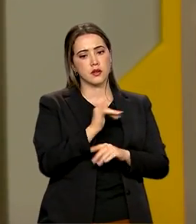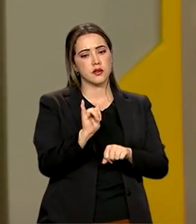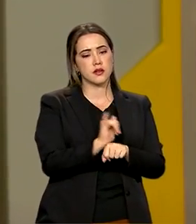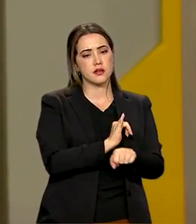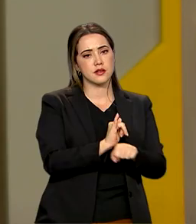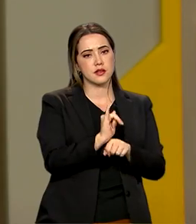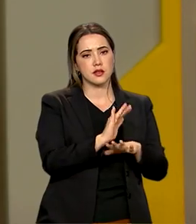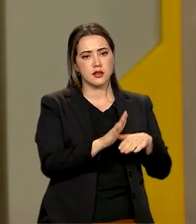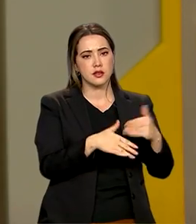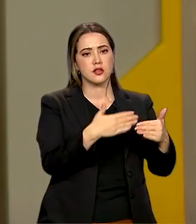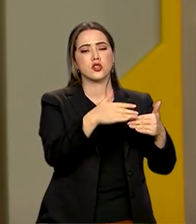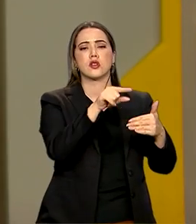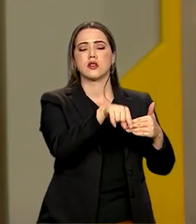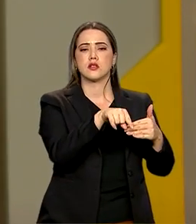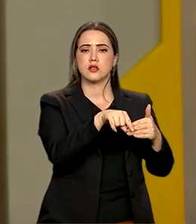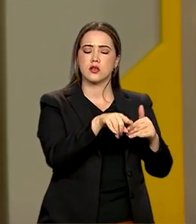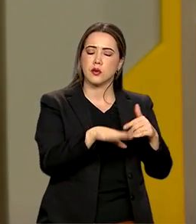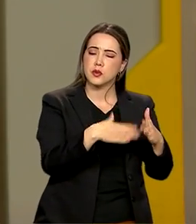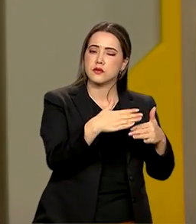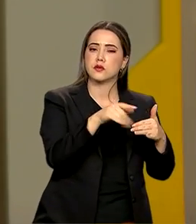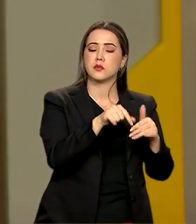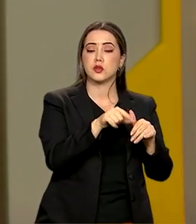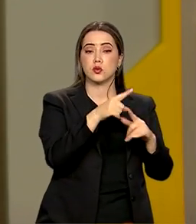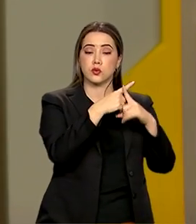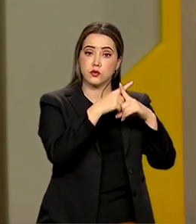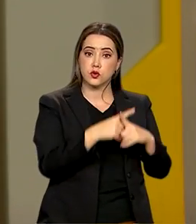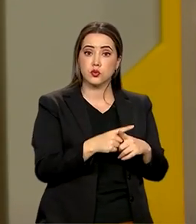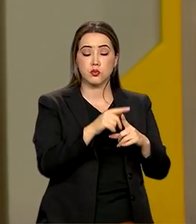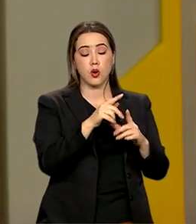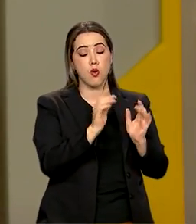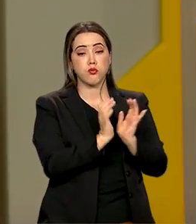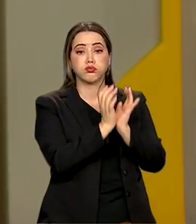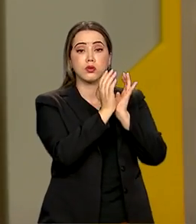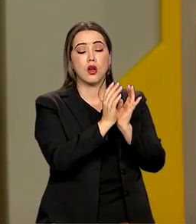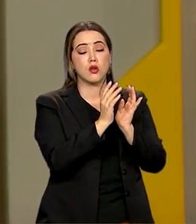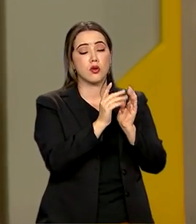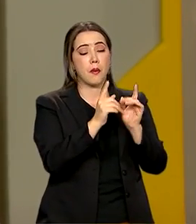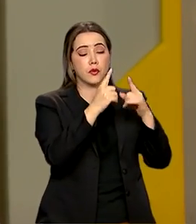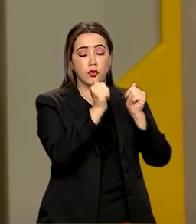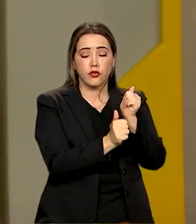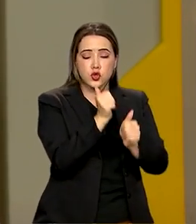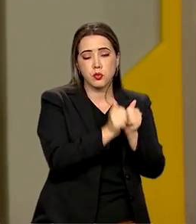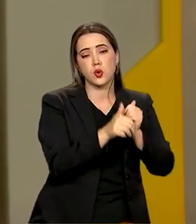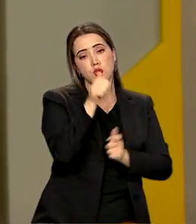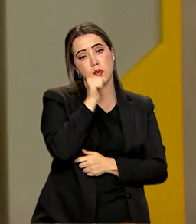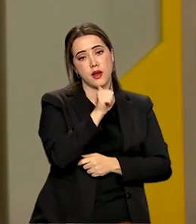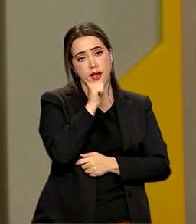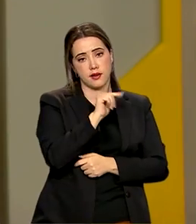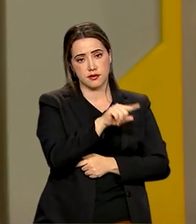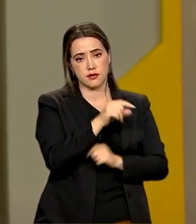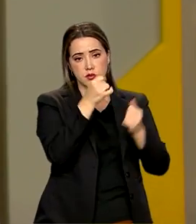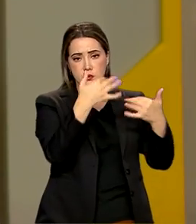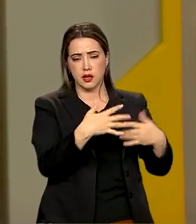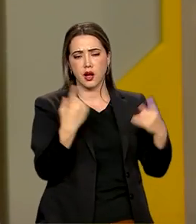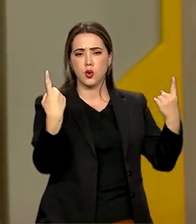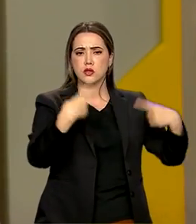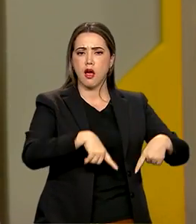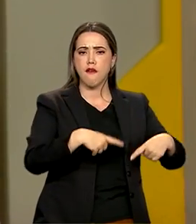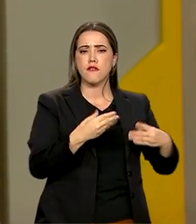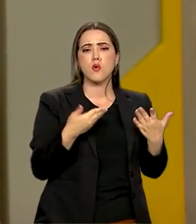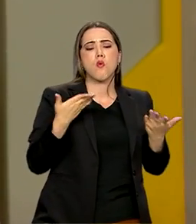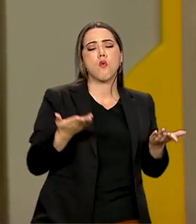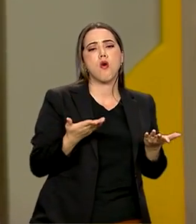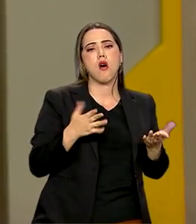desenvolvimento do futebol feminino, do esporte feminino como um todo. O que a senhora coloca, assim, como os principais desafios têm a ver com a formação de